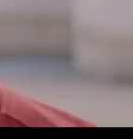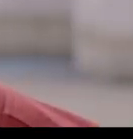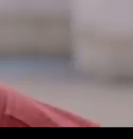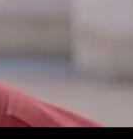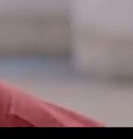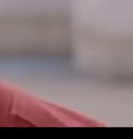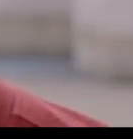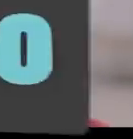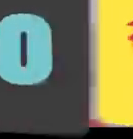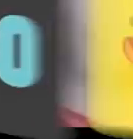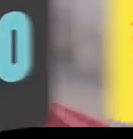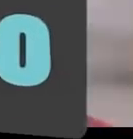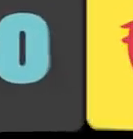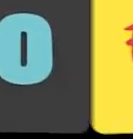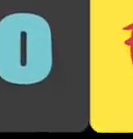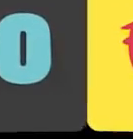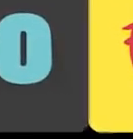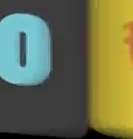mude a cidade.